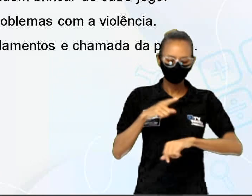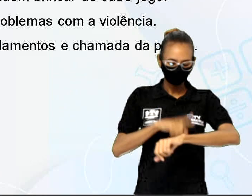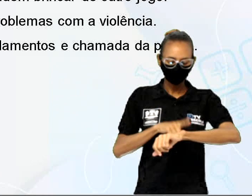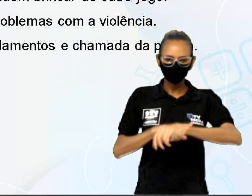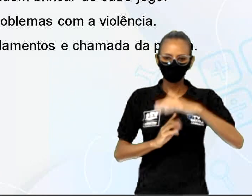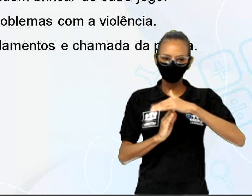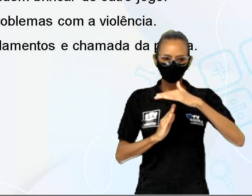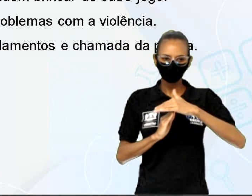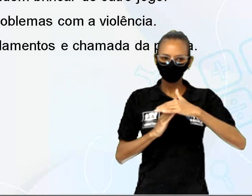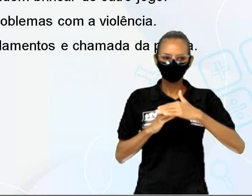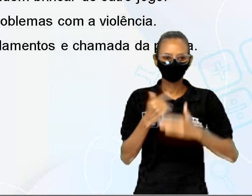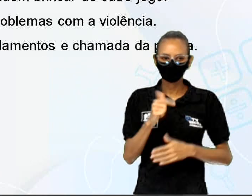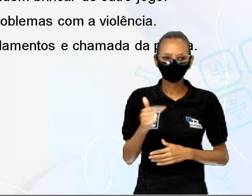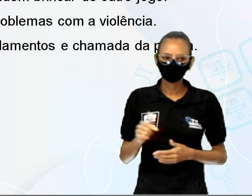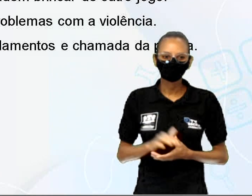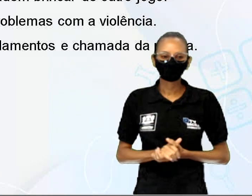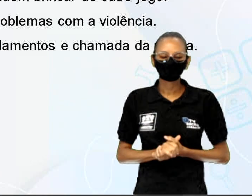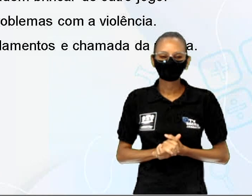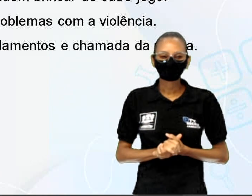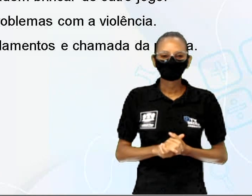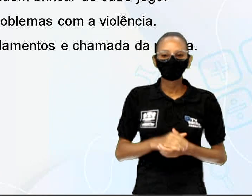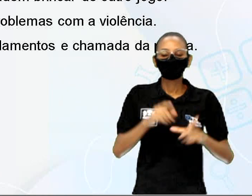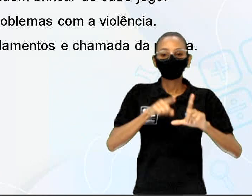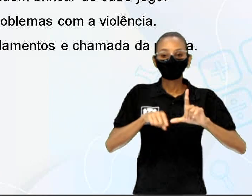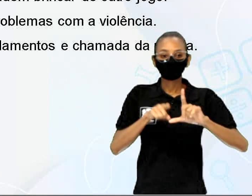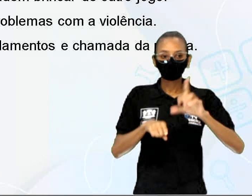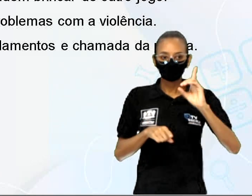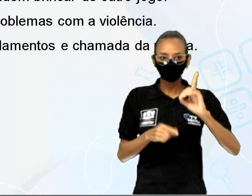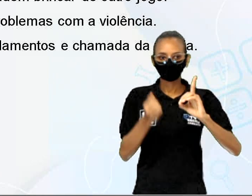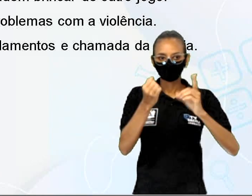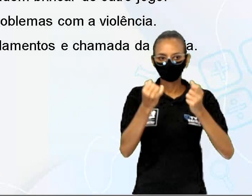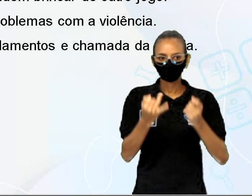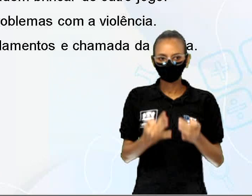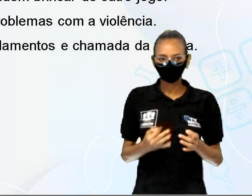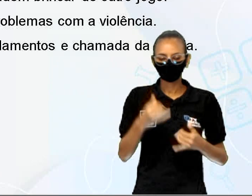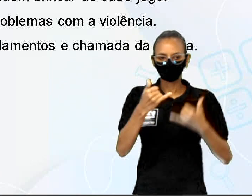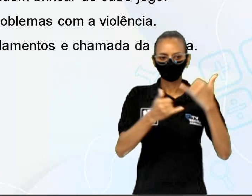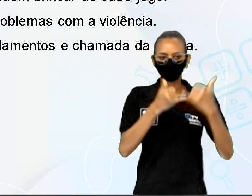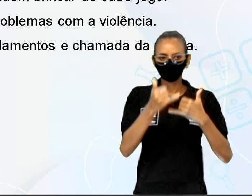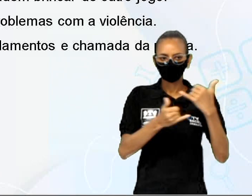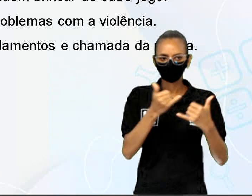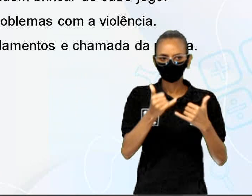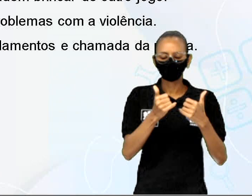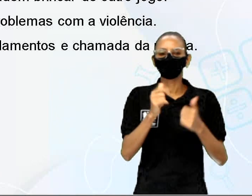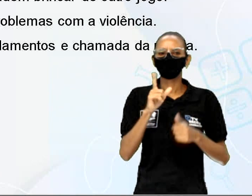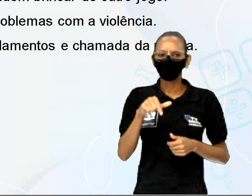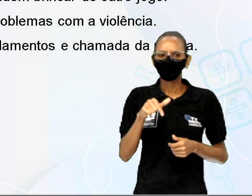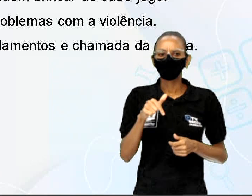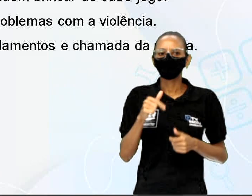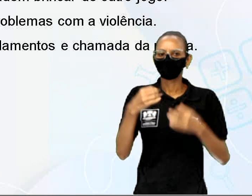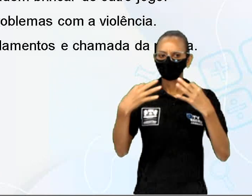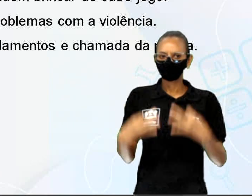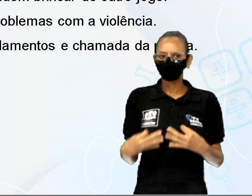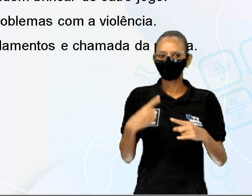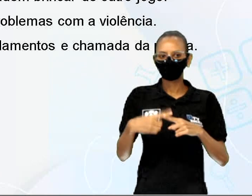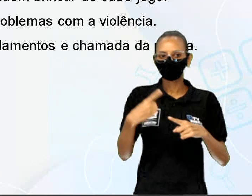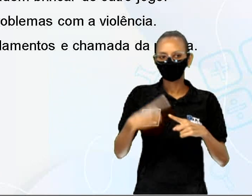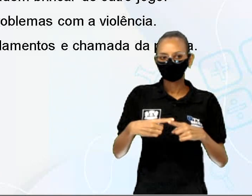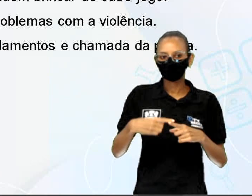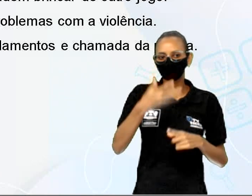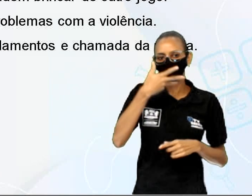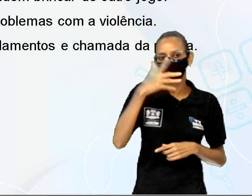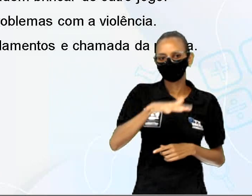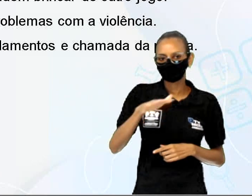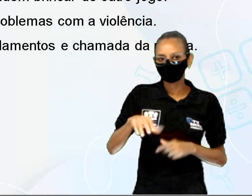na letra D ali é um jogo justo pois as crianças podem resolver seus problemas com a violência e a letra E é um jogo bastante